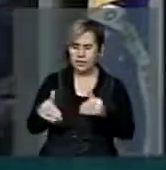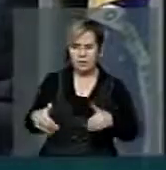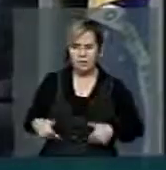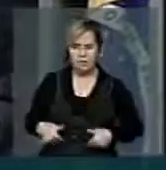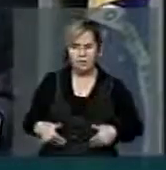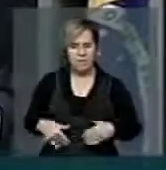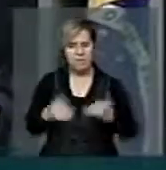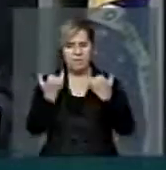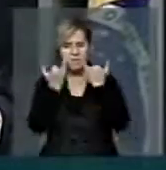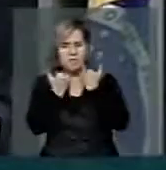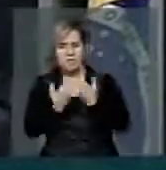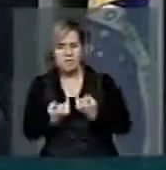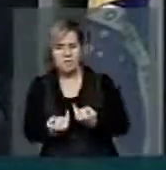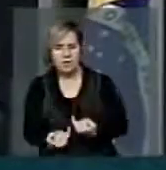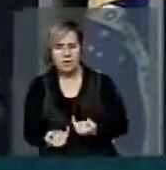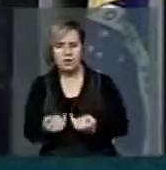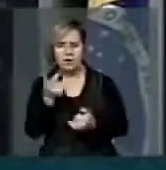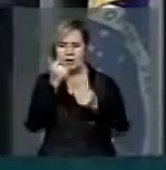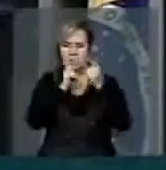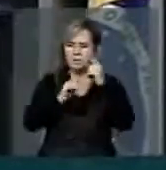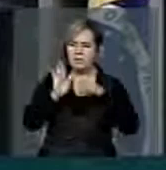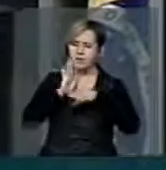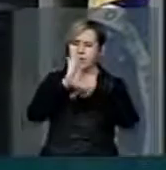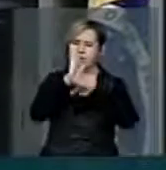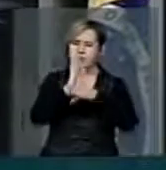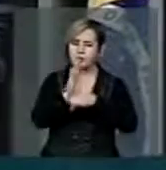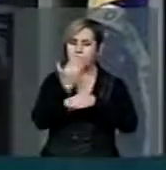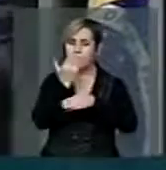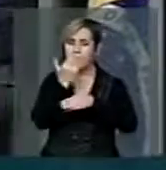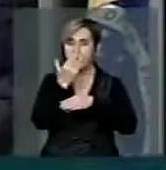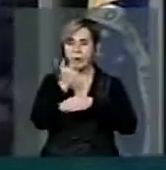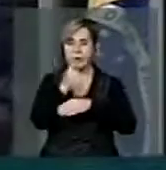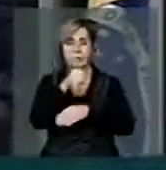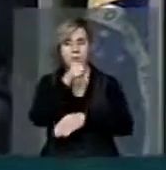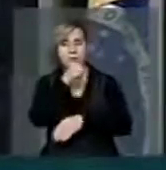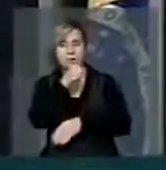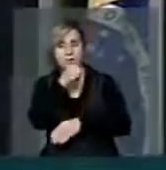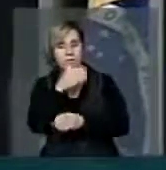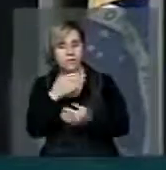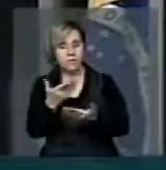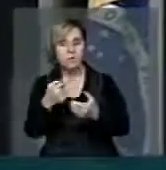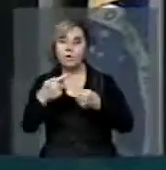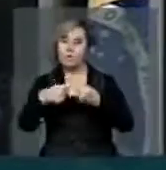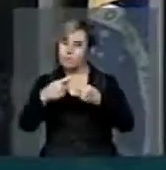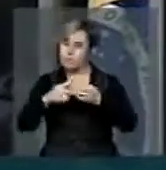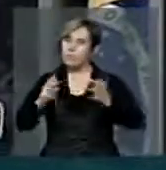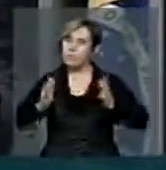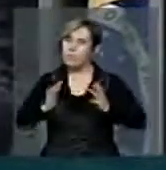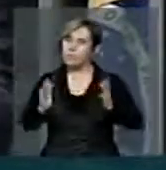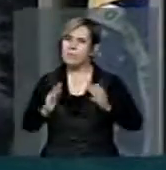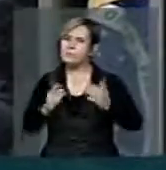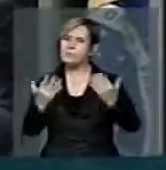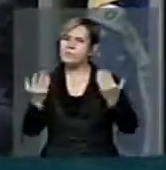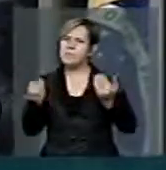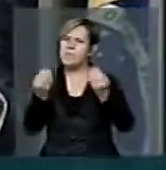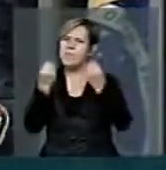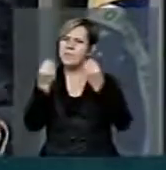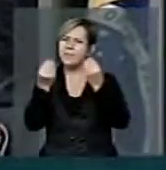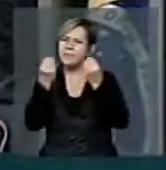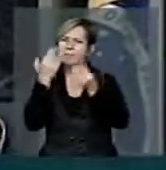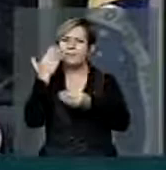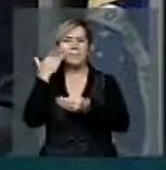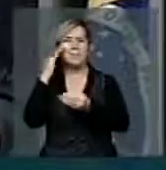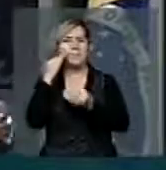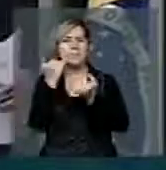ajudar a alimentar os avós, numa cidade rica, Curitiba. Então, senhor presidente, como é que podemos entender a